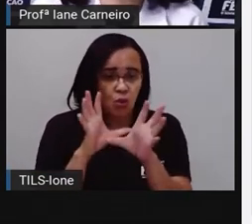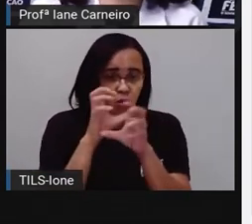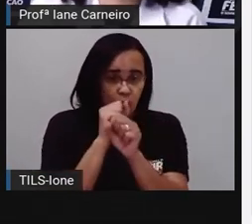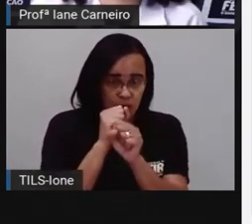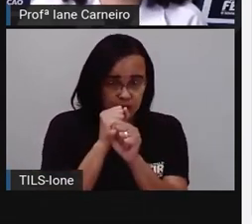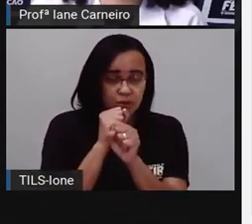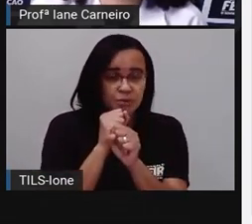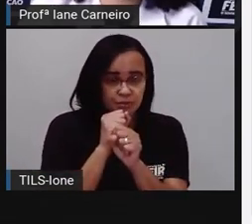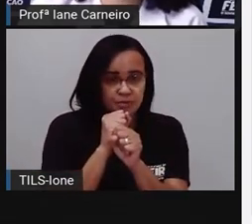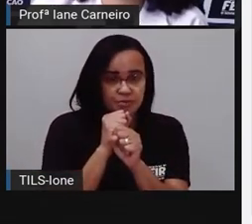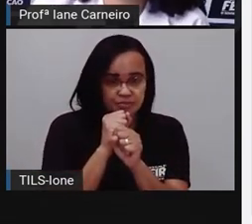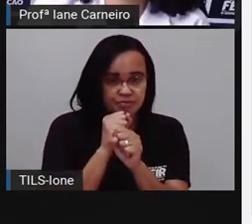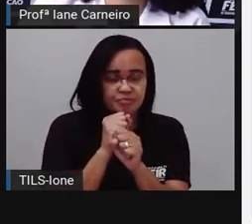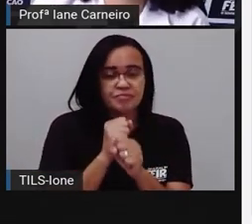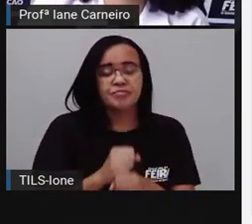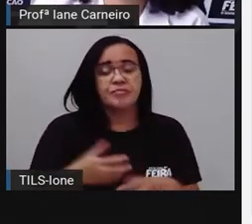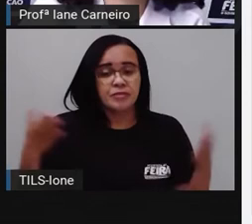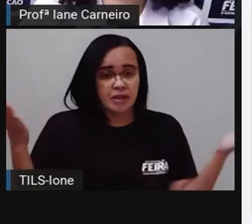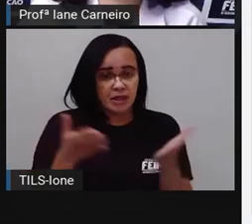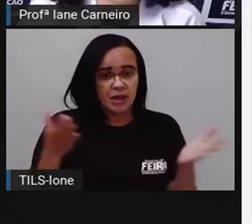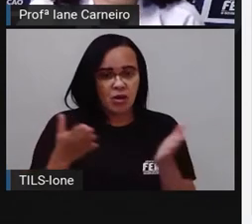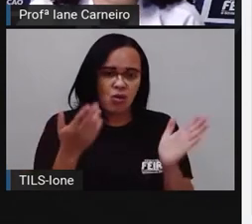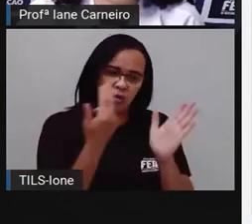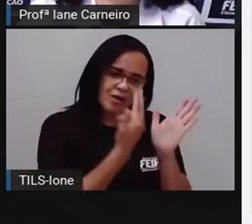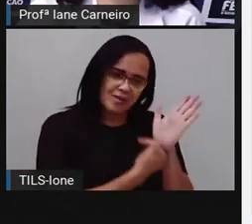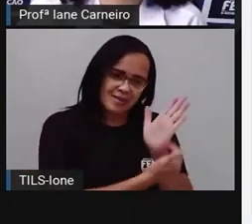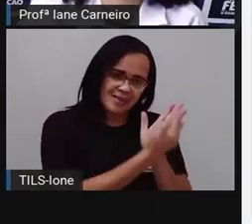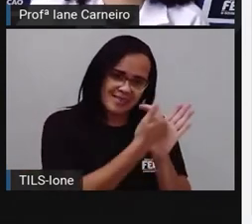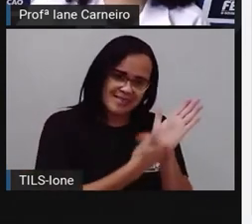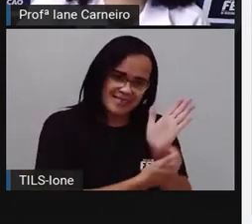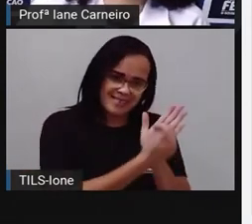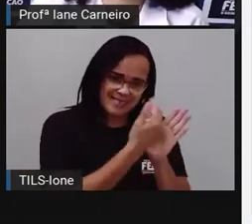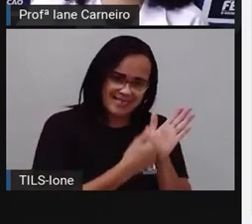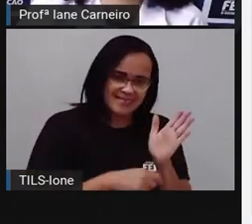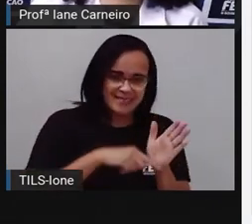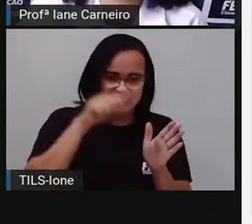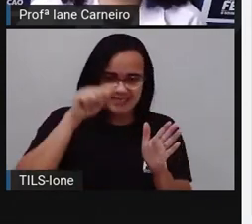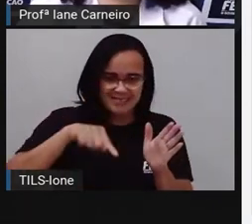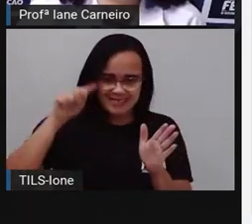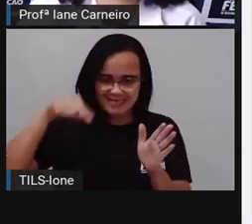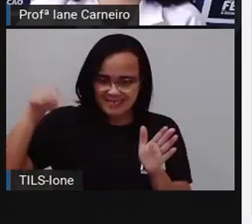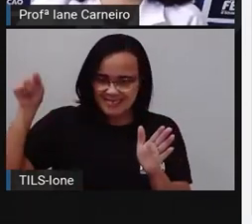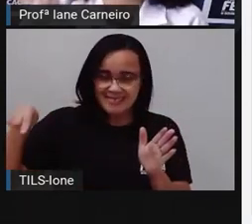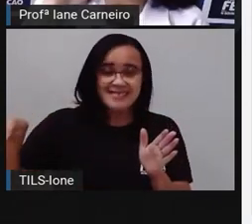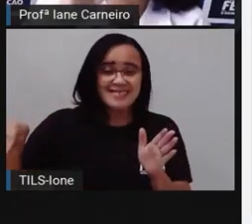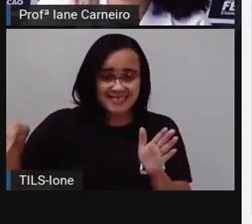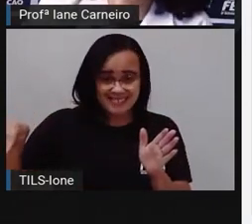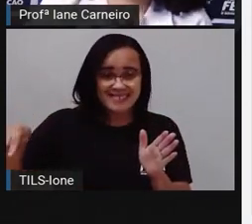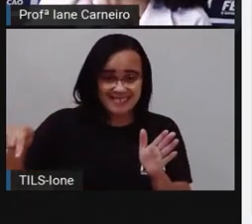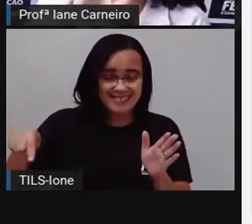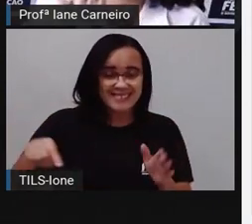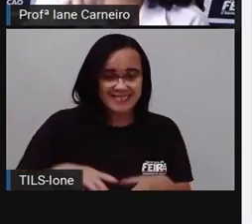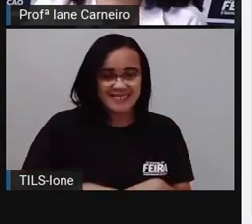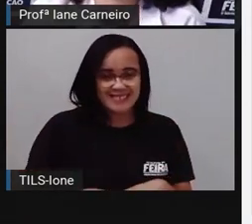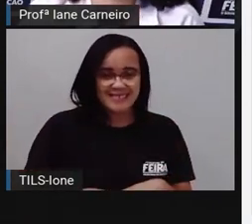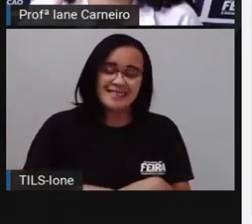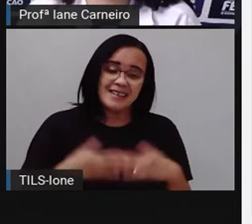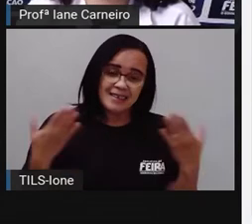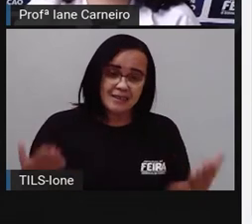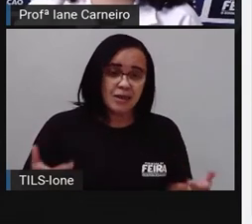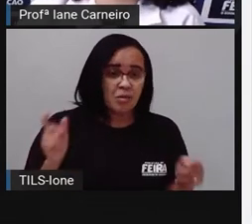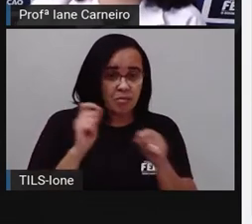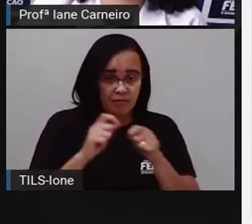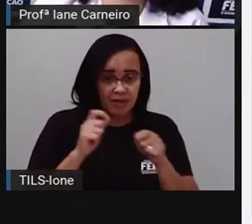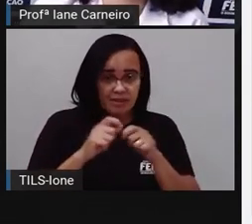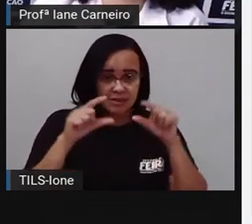E agora, nós vamos construir o nosso gráfico, né? Então, pra gente construir um gráfico de barras, que é esse que a prova vai